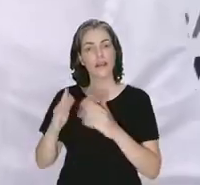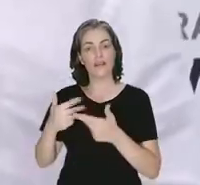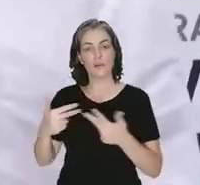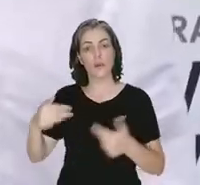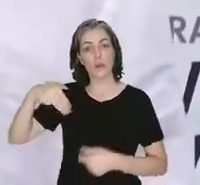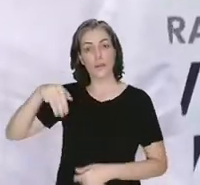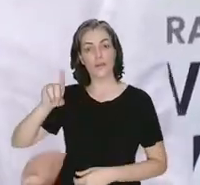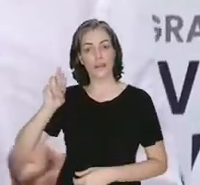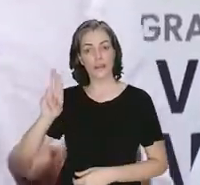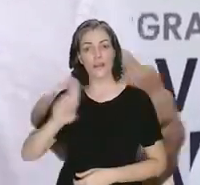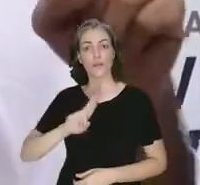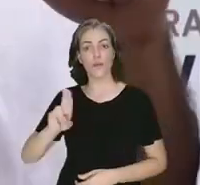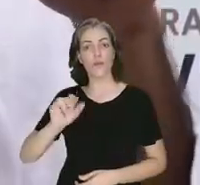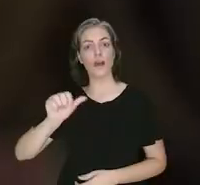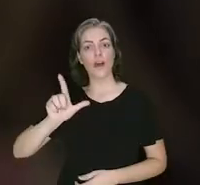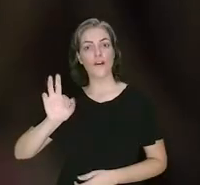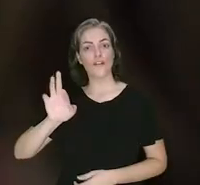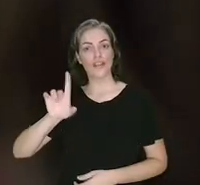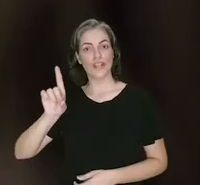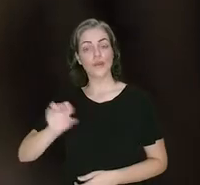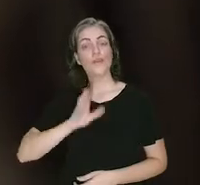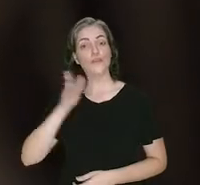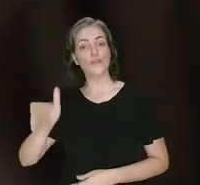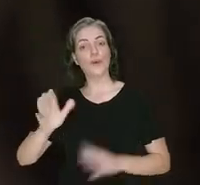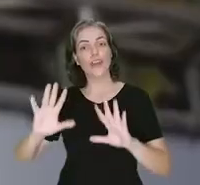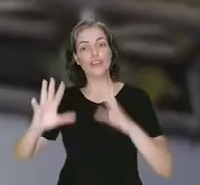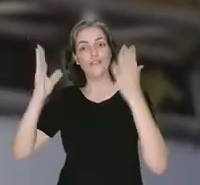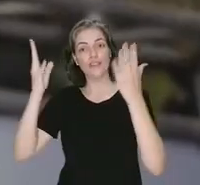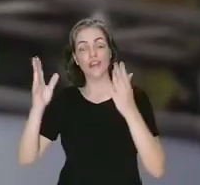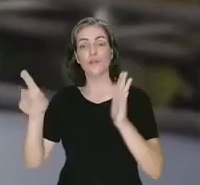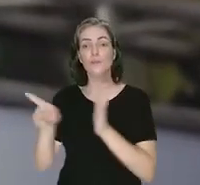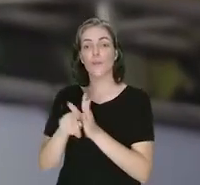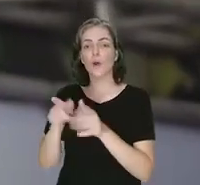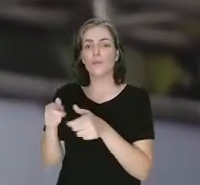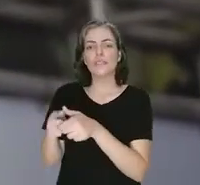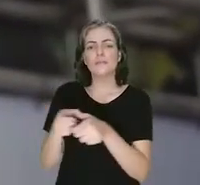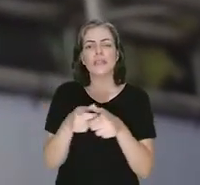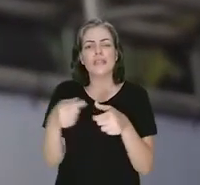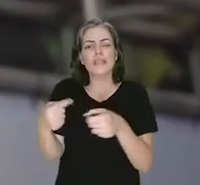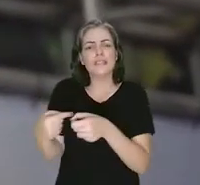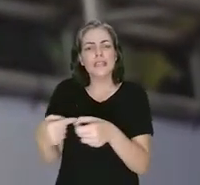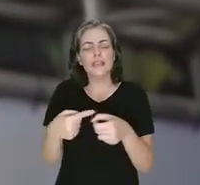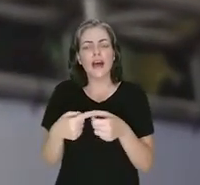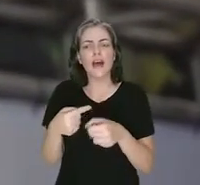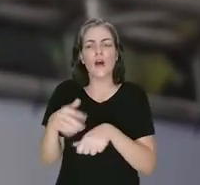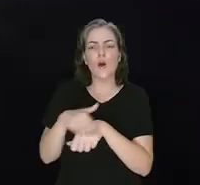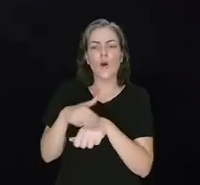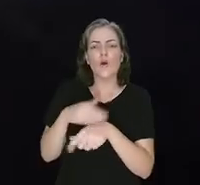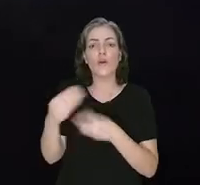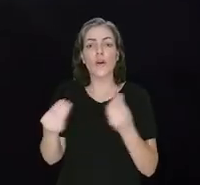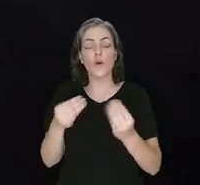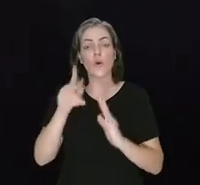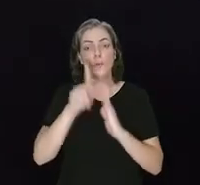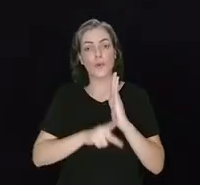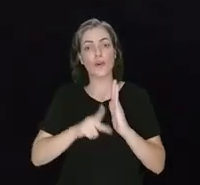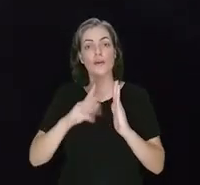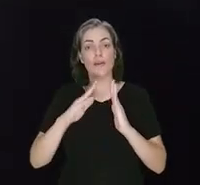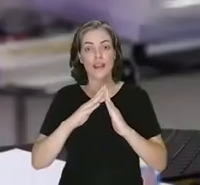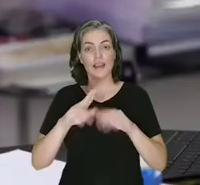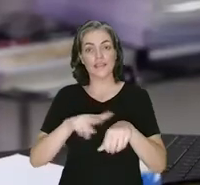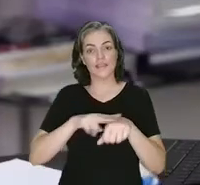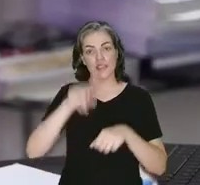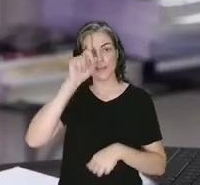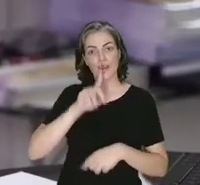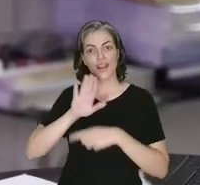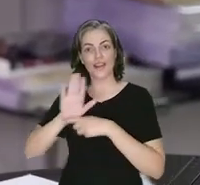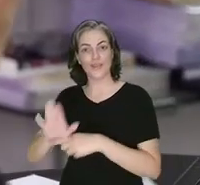Alfredo dos Santos, esteve em um evento para pequenos municípios abordando as melhorias proporcionadas pelo programa Casa Verde e Amarela